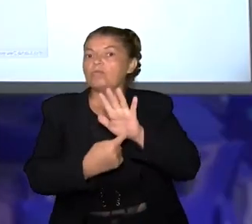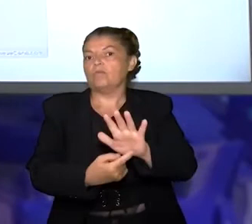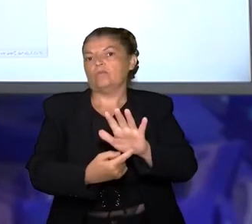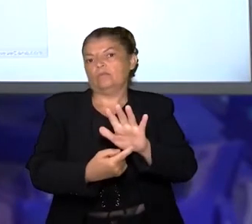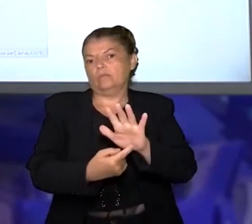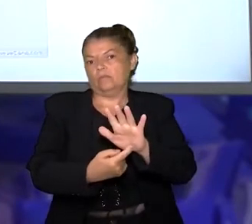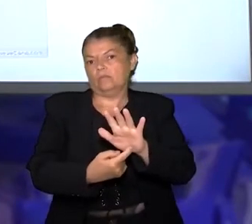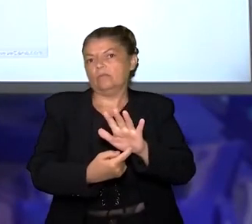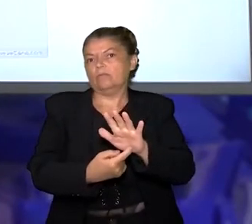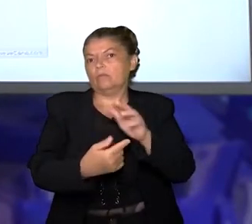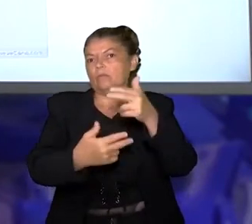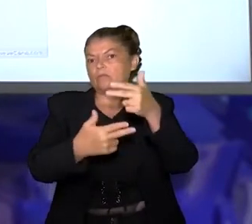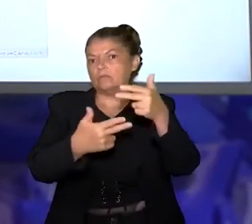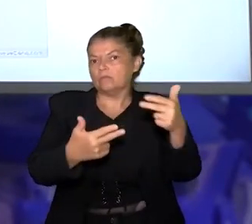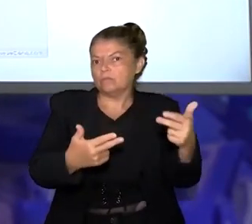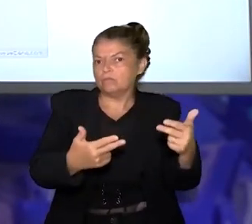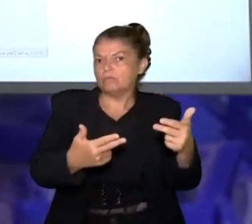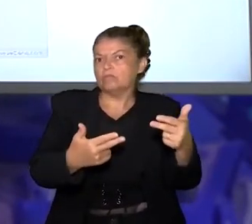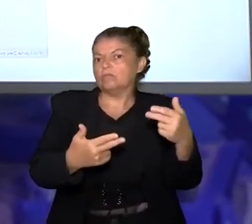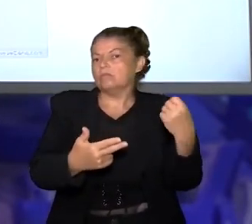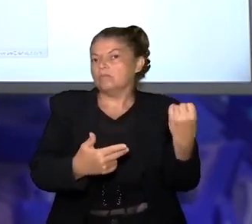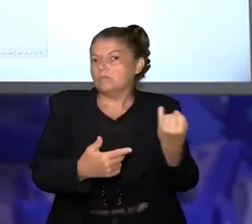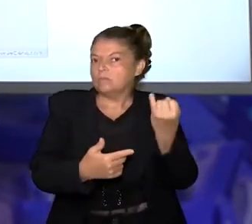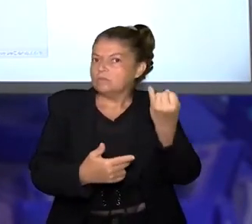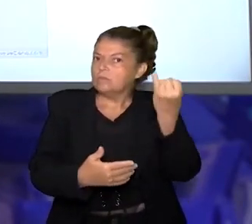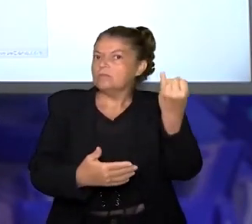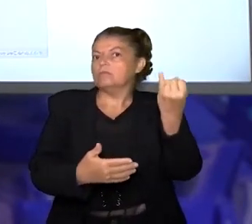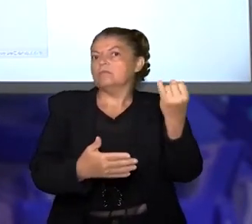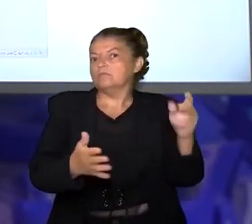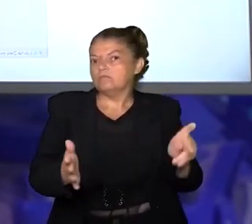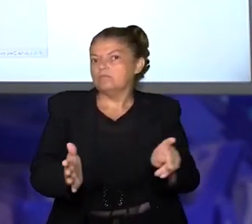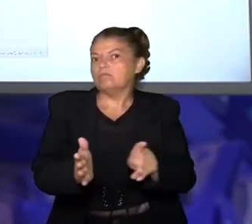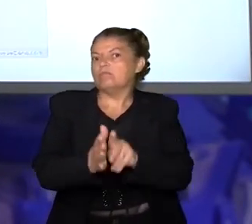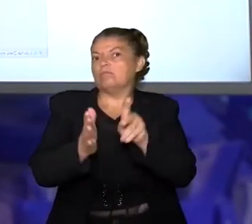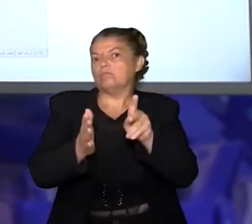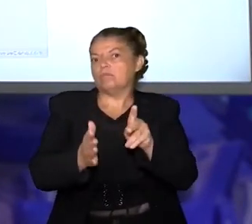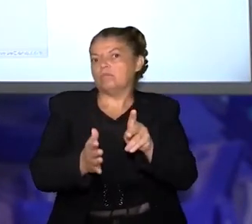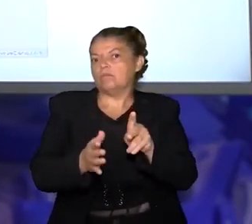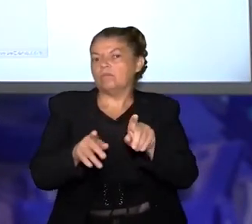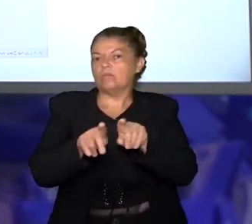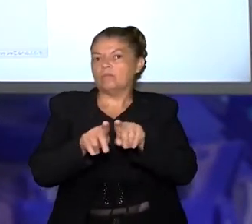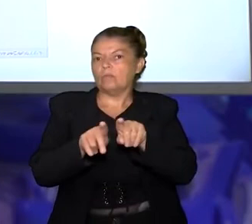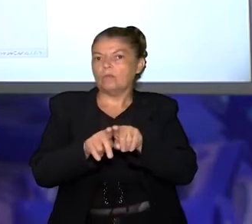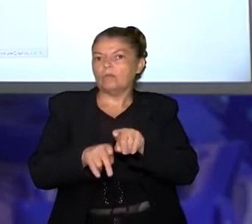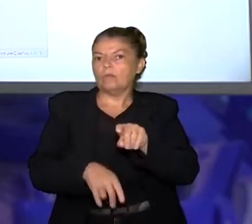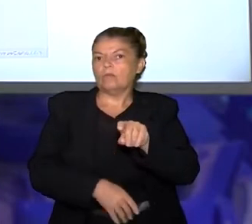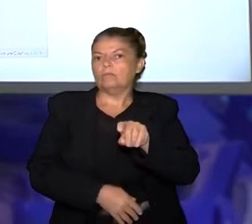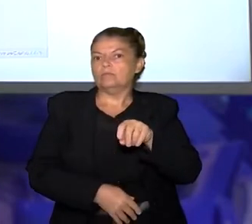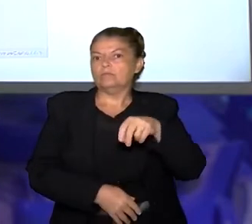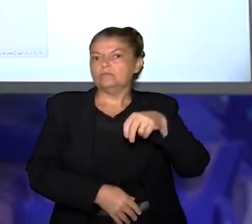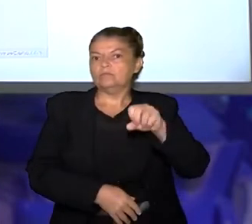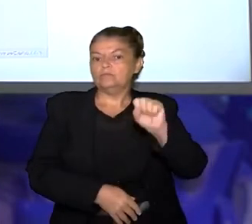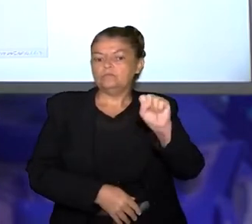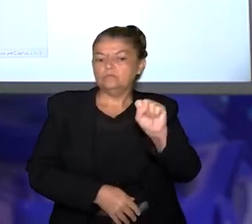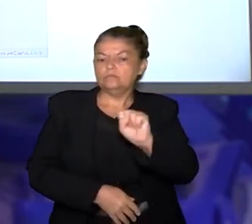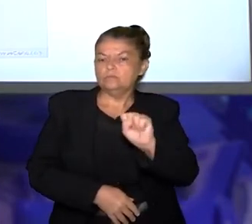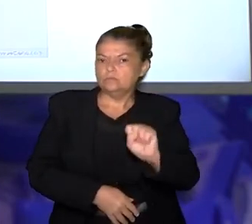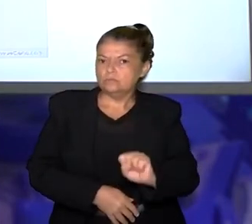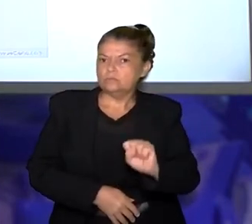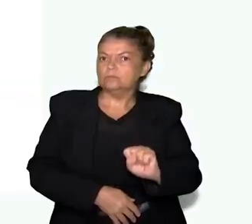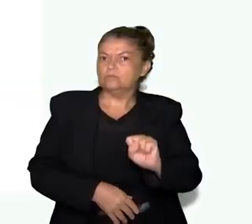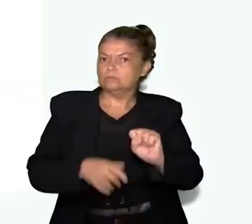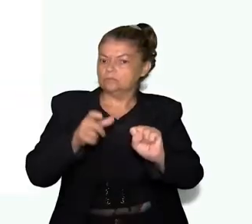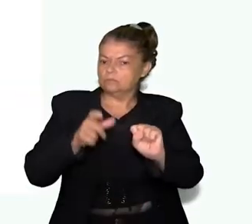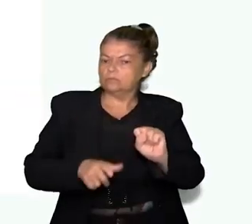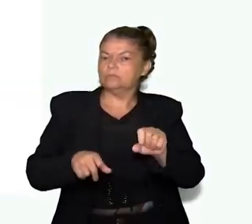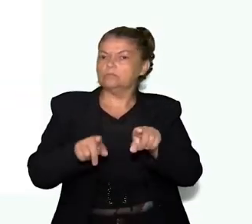em verde, destacada, pontilhada. É o plantio da cana-de-açúcar da região Nordeste. E, automaticamente, na região Sudeste, onde predomina essa região do